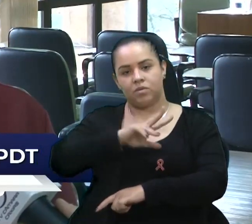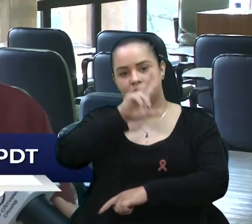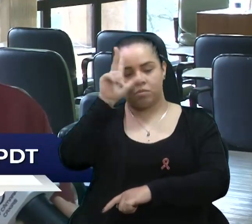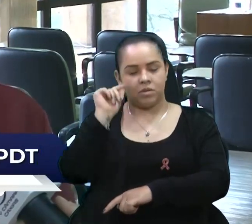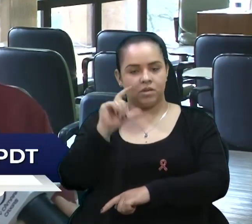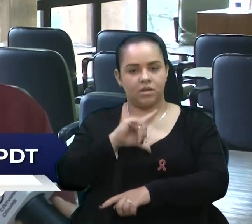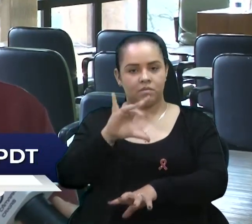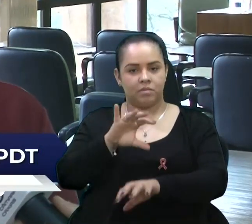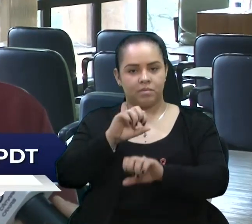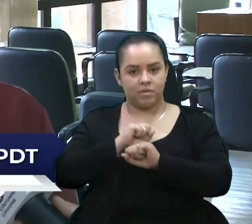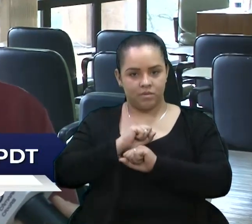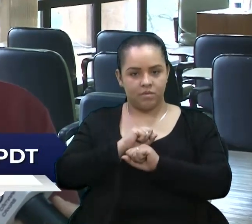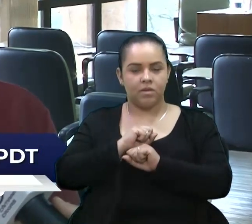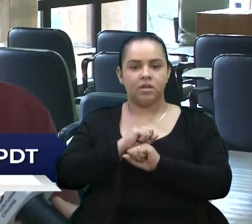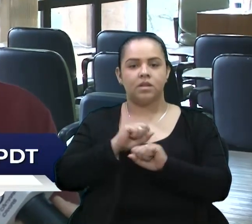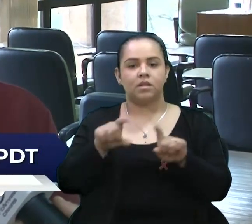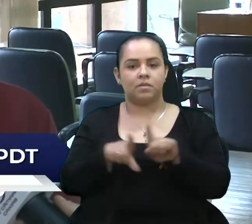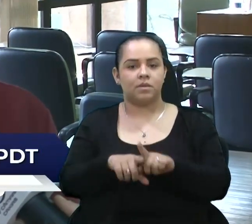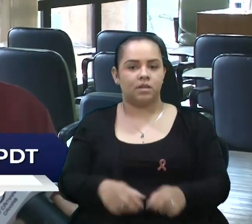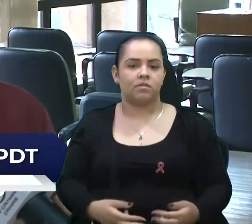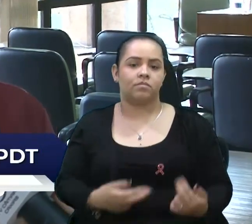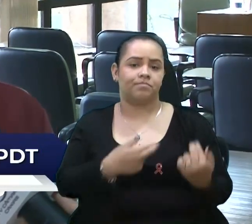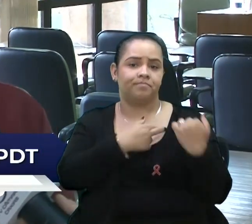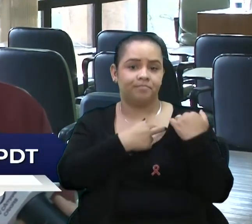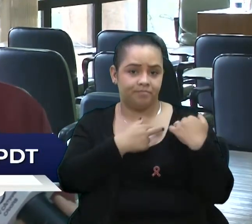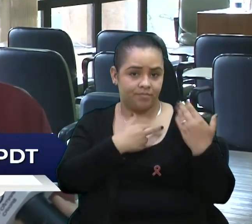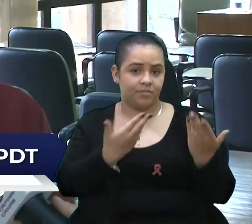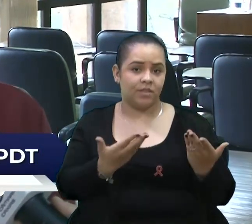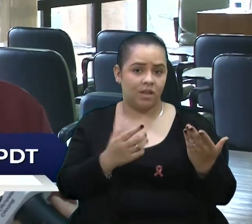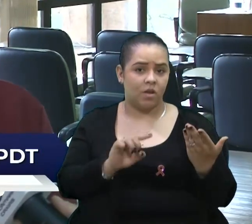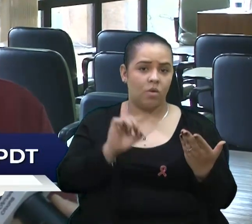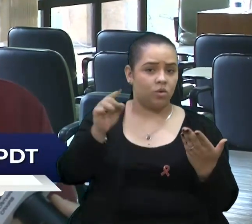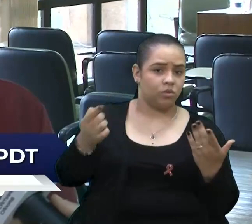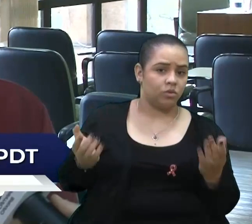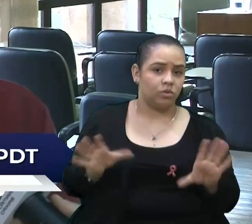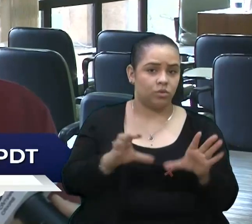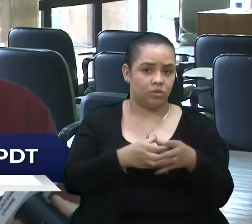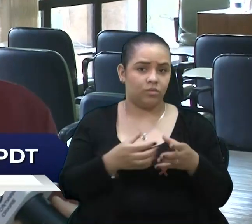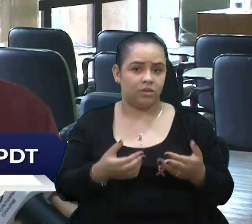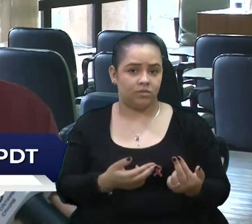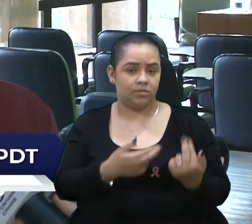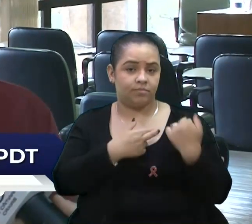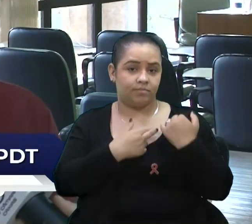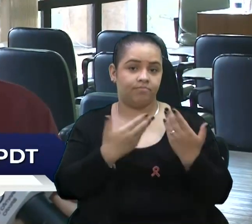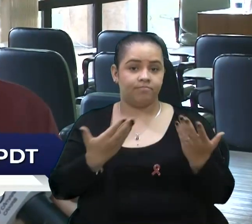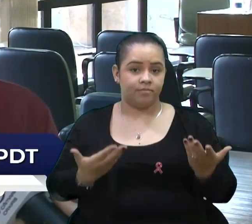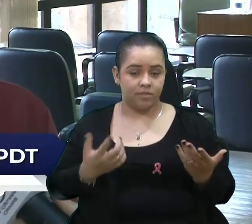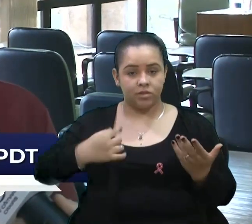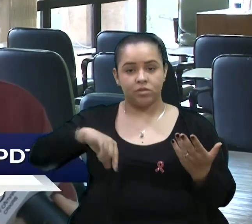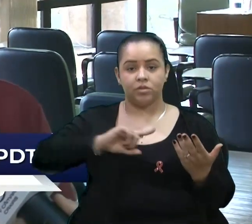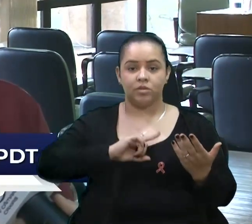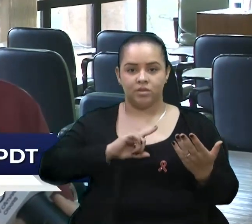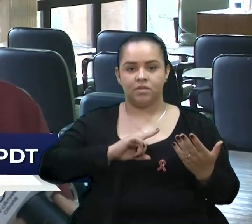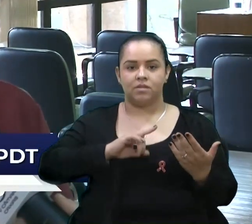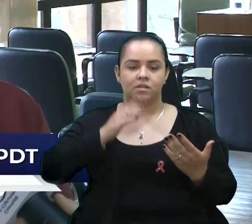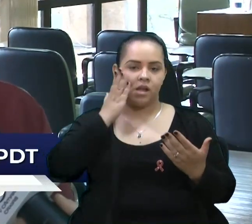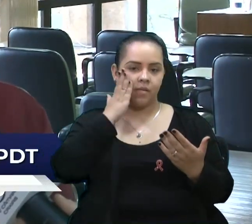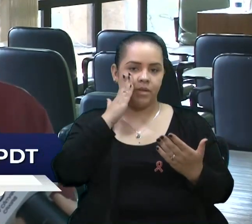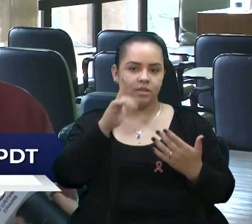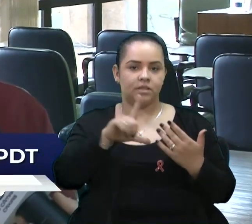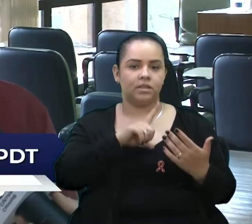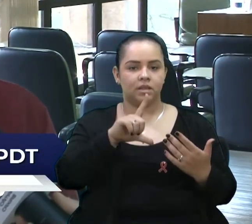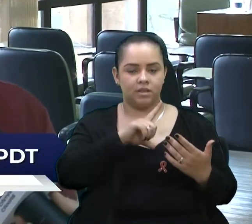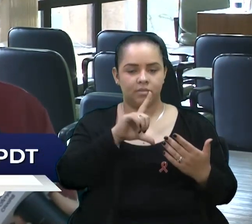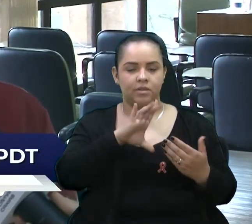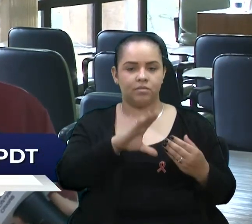a demanda e a responsabilidade que são de outros níveis, né? E muitas vezes o que ajuda a suplementar esses recursos